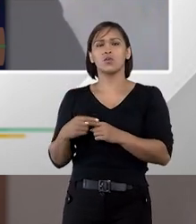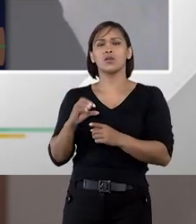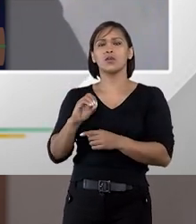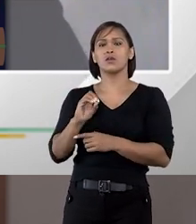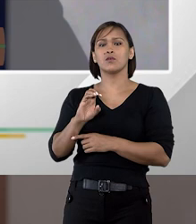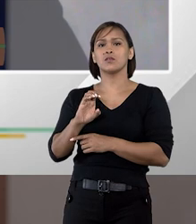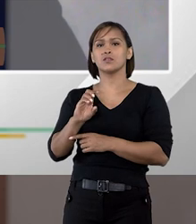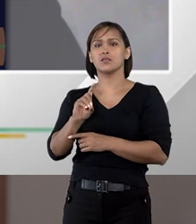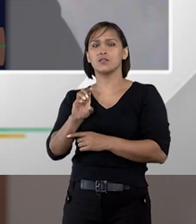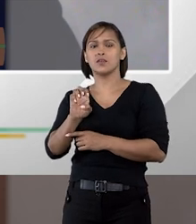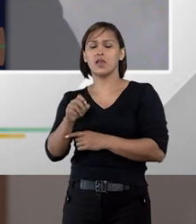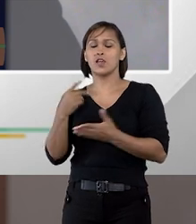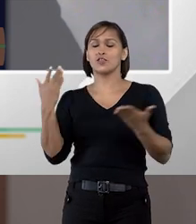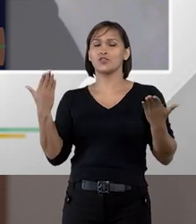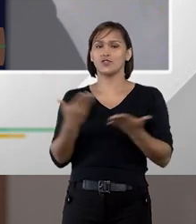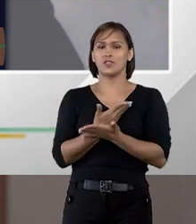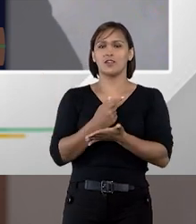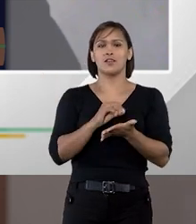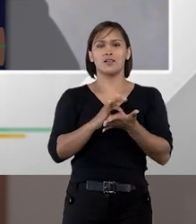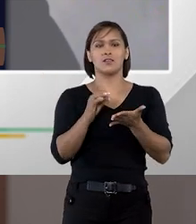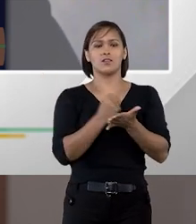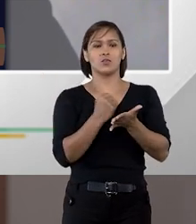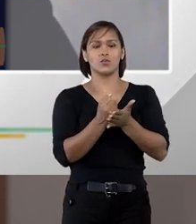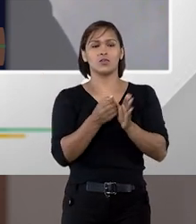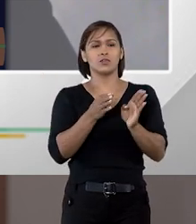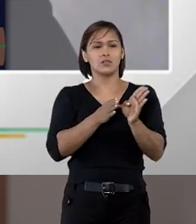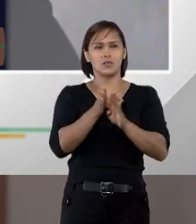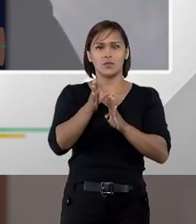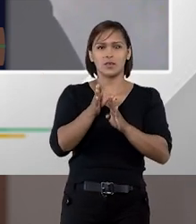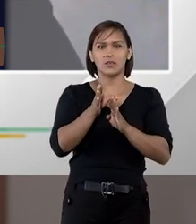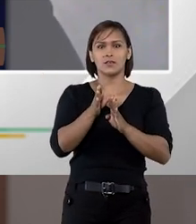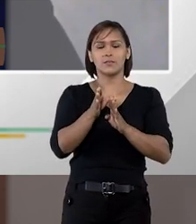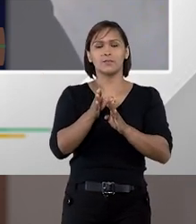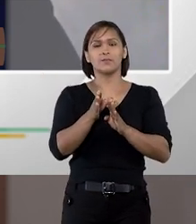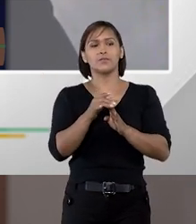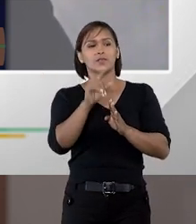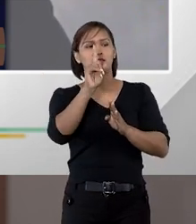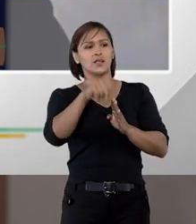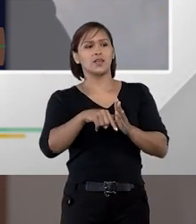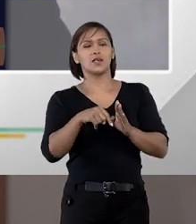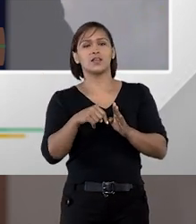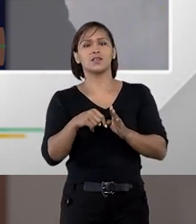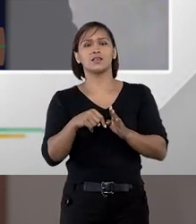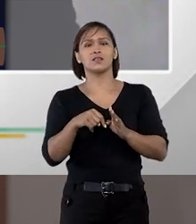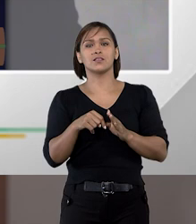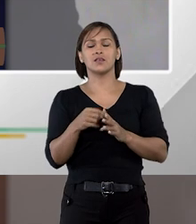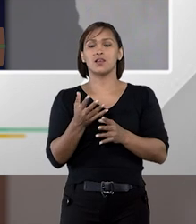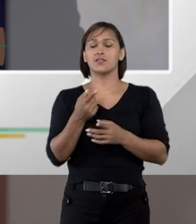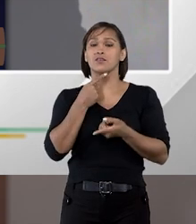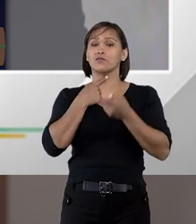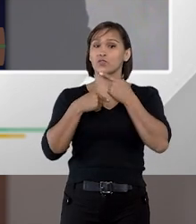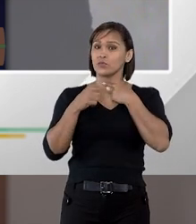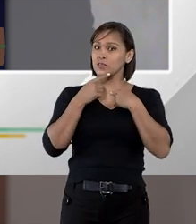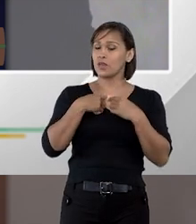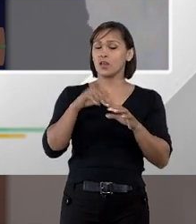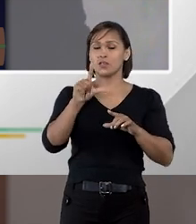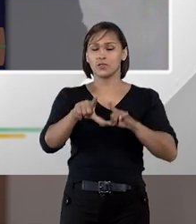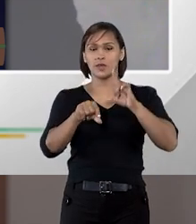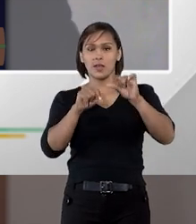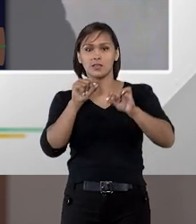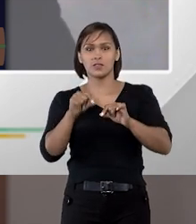já trazia no seu guia de contratações essa digamos tendência ou essa